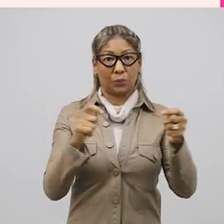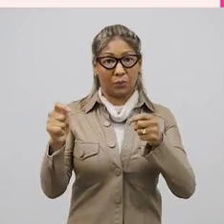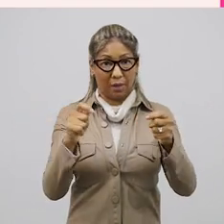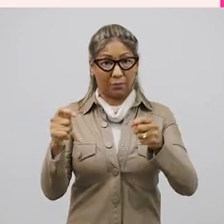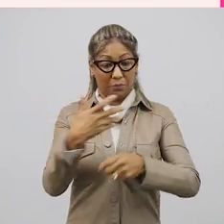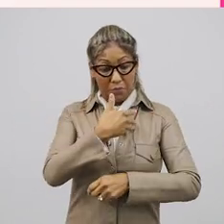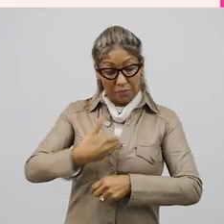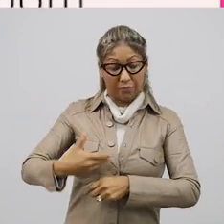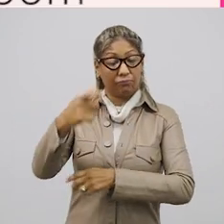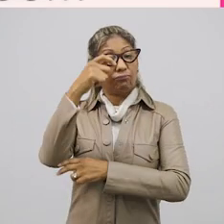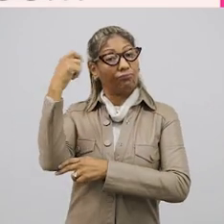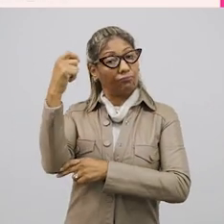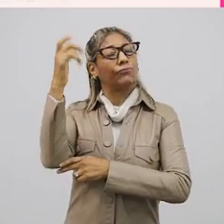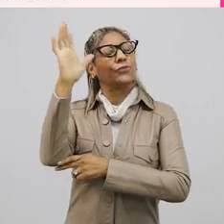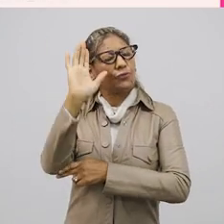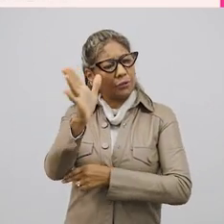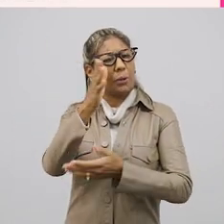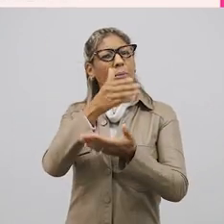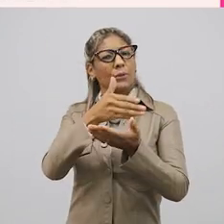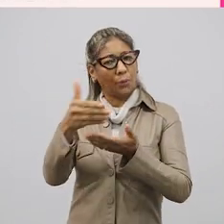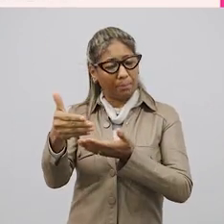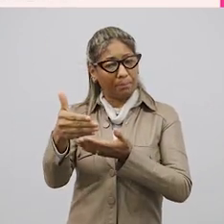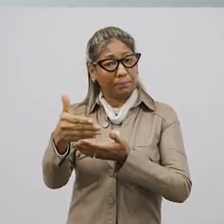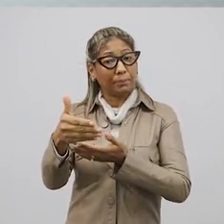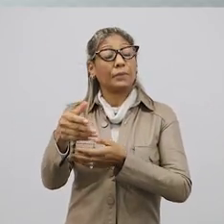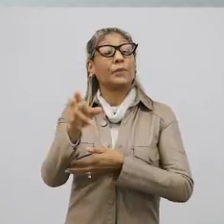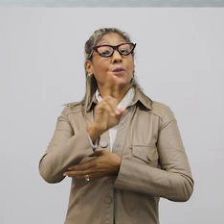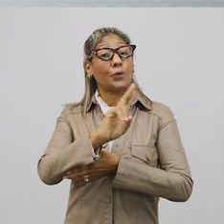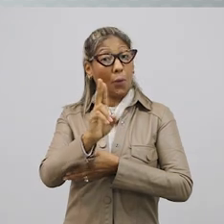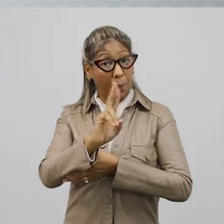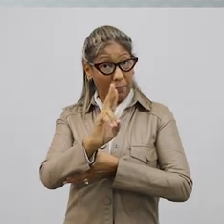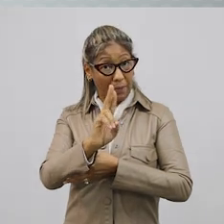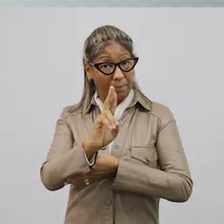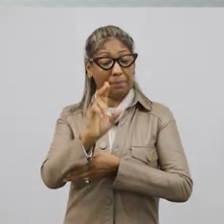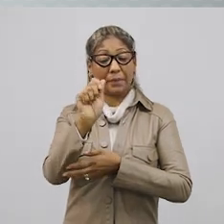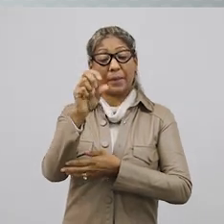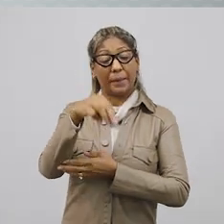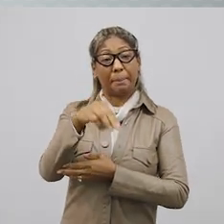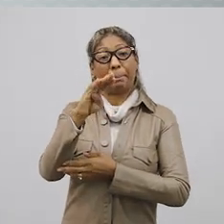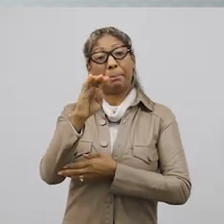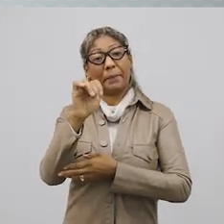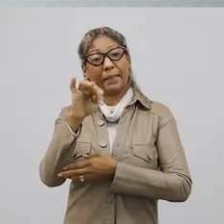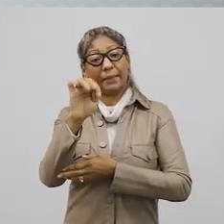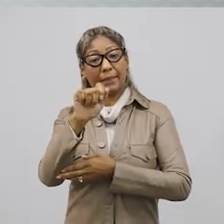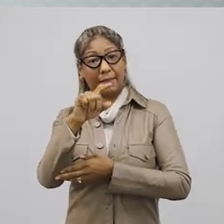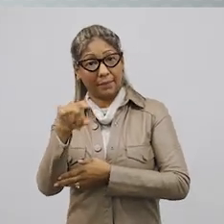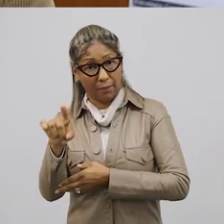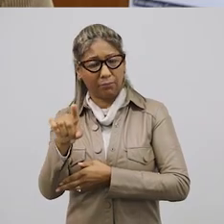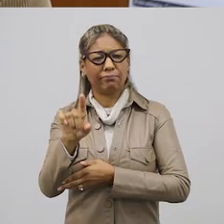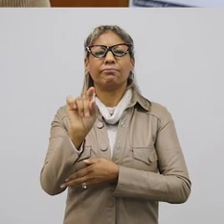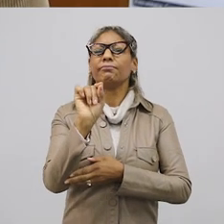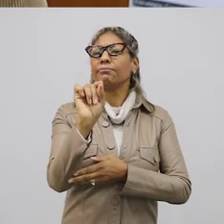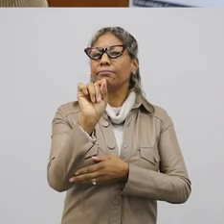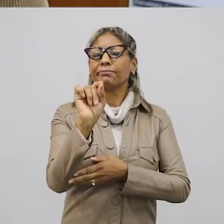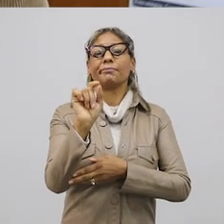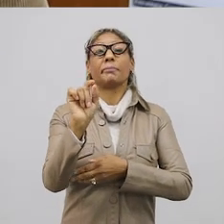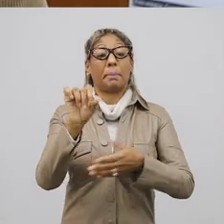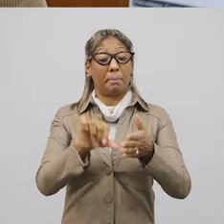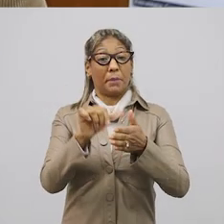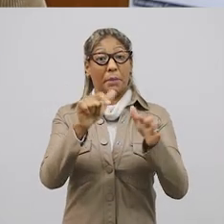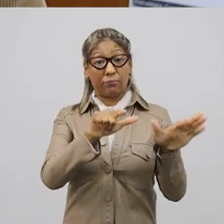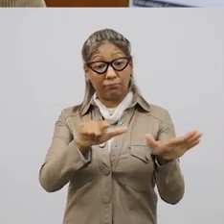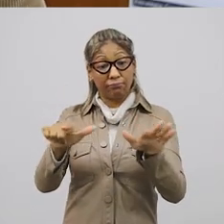controlado adotado pelo governo gaúcho, já começou. É o chamado período de ambientação digital. Então eles estão,